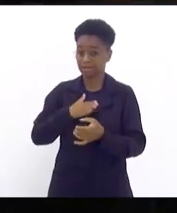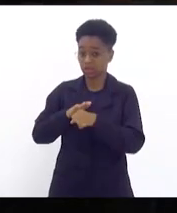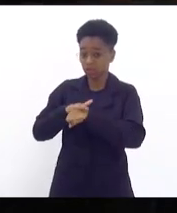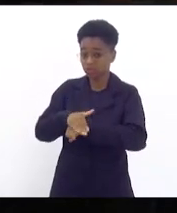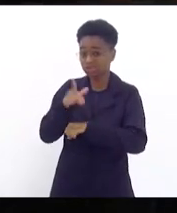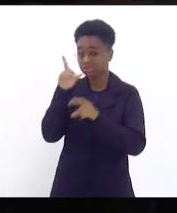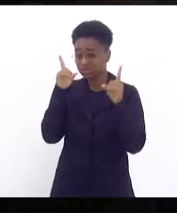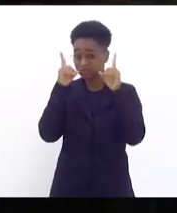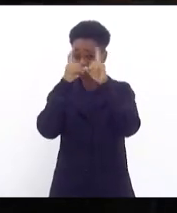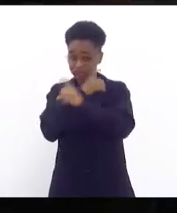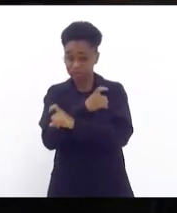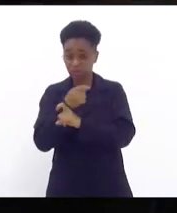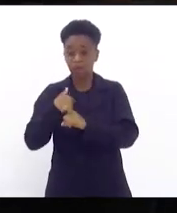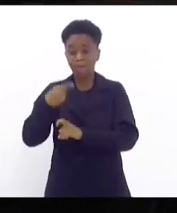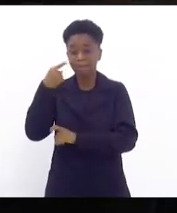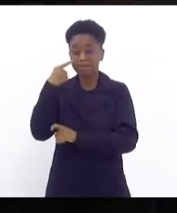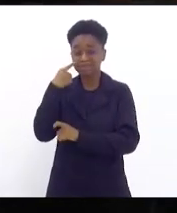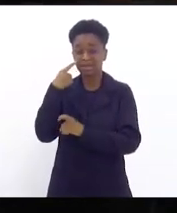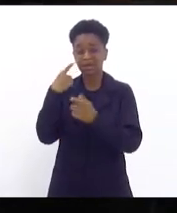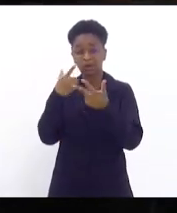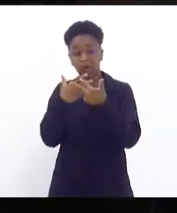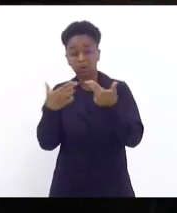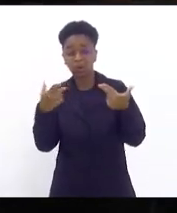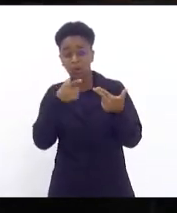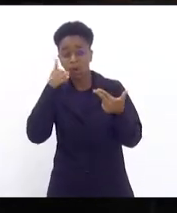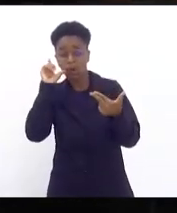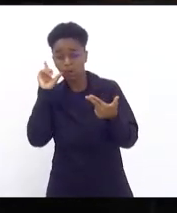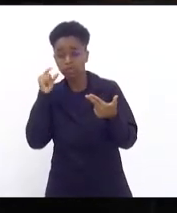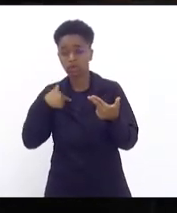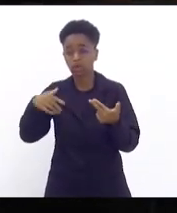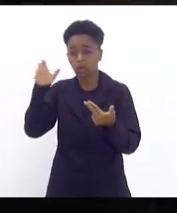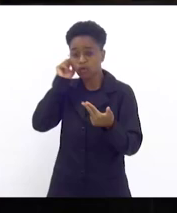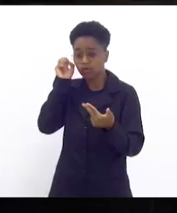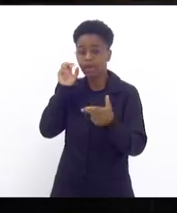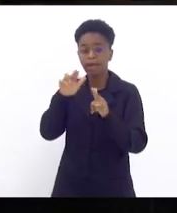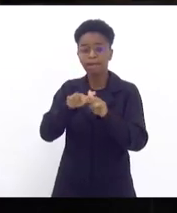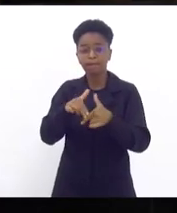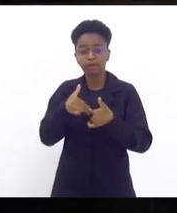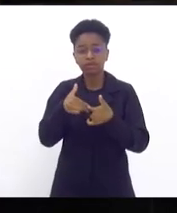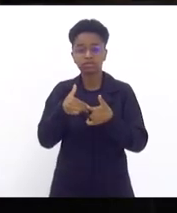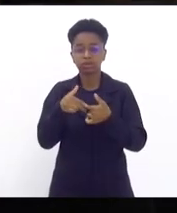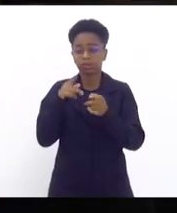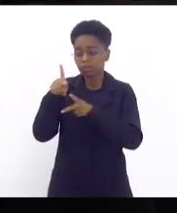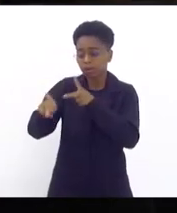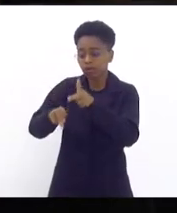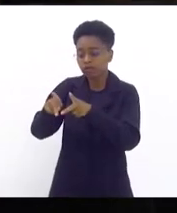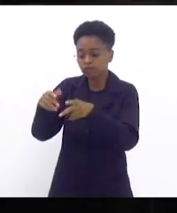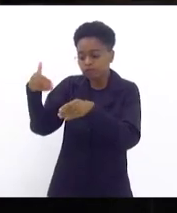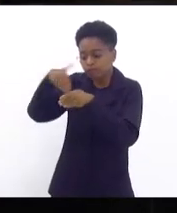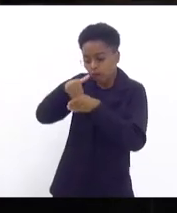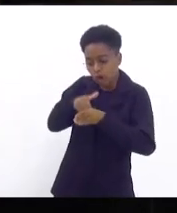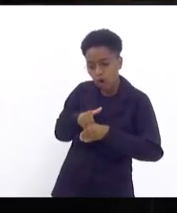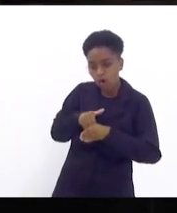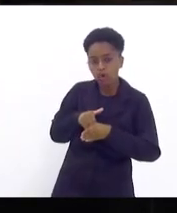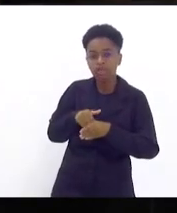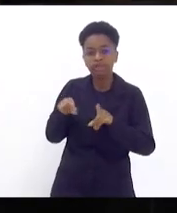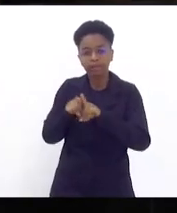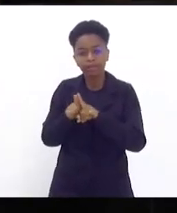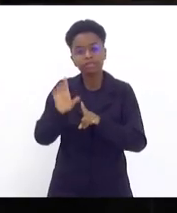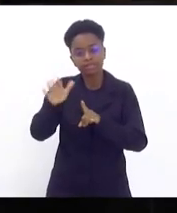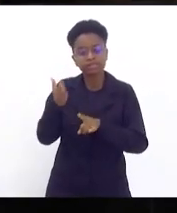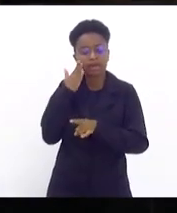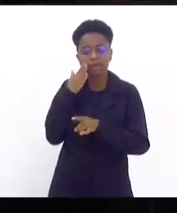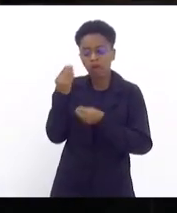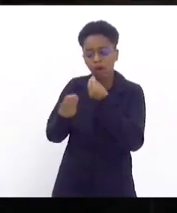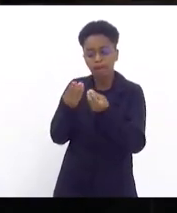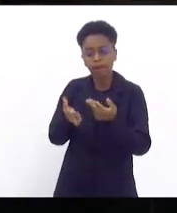pensando tudo o que eu ouvi aqui ontem, no exercício das funções que o povo me conferiu e da responsabilidade